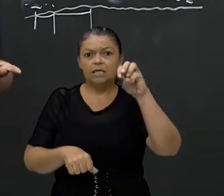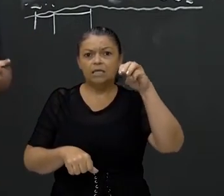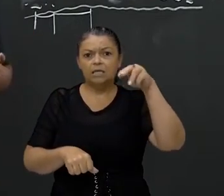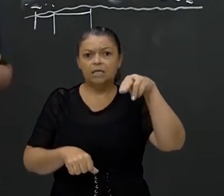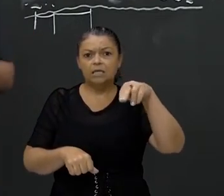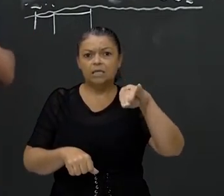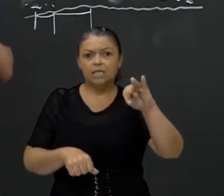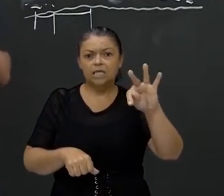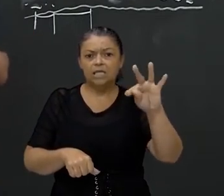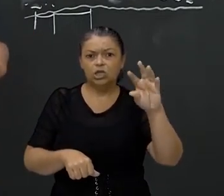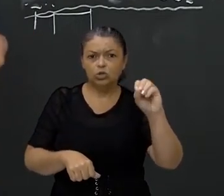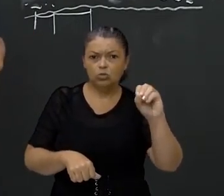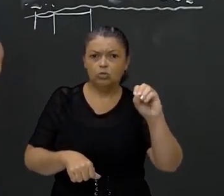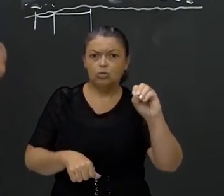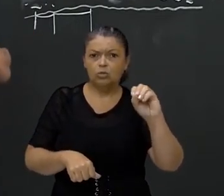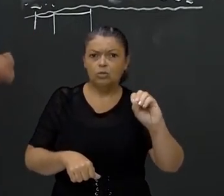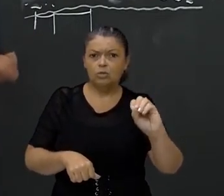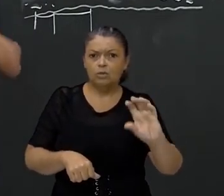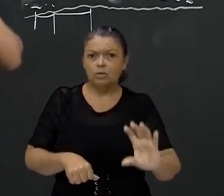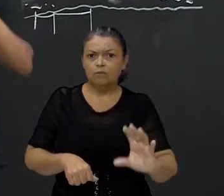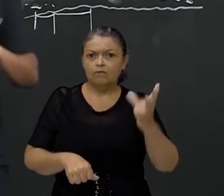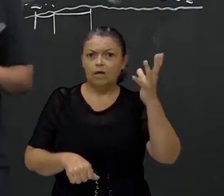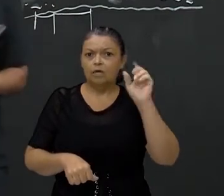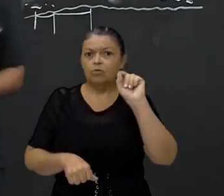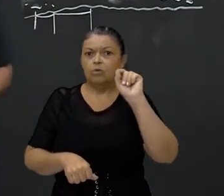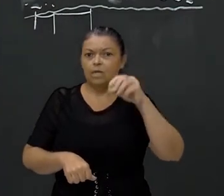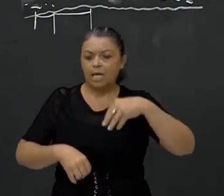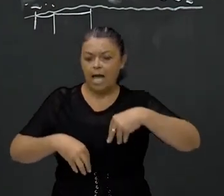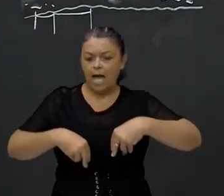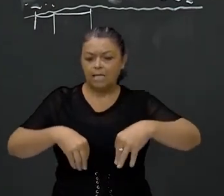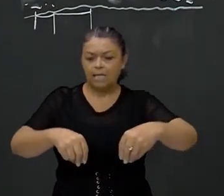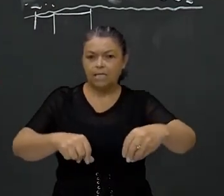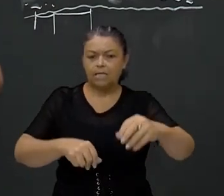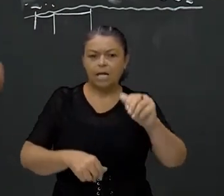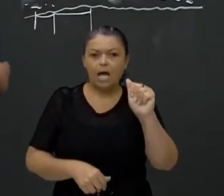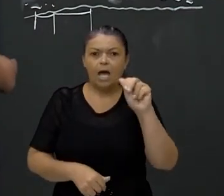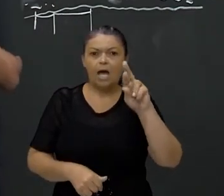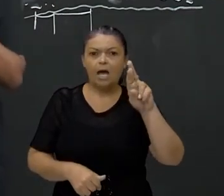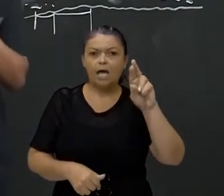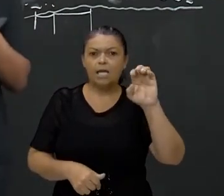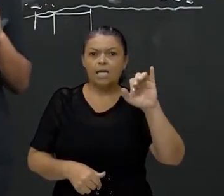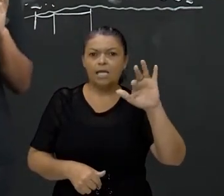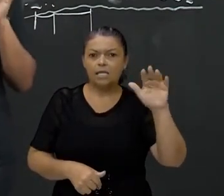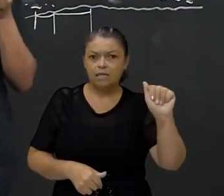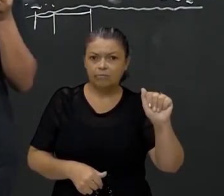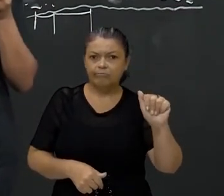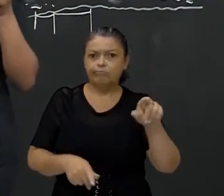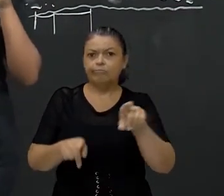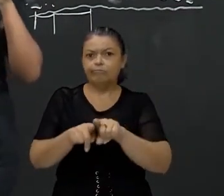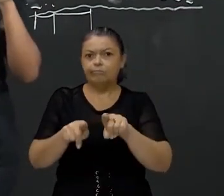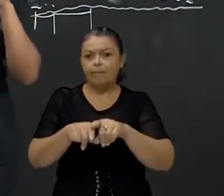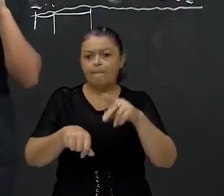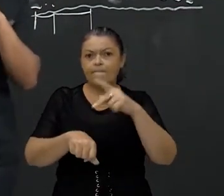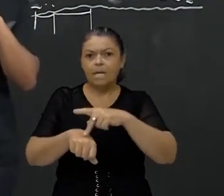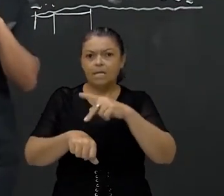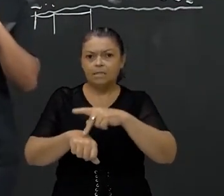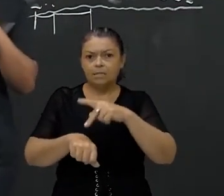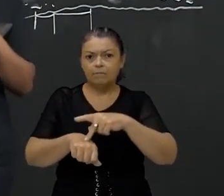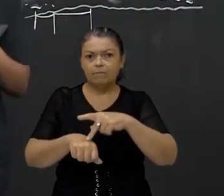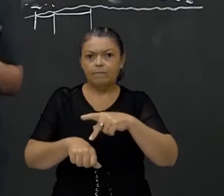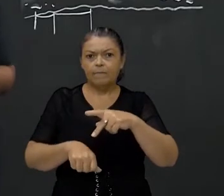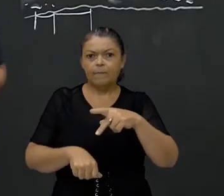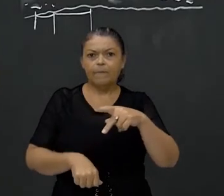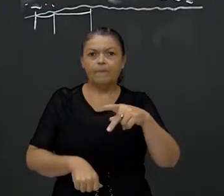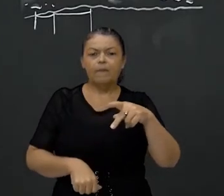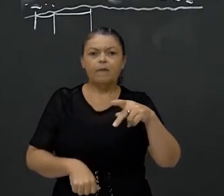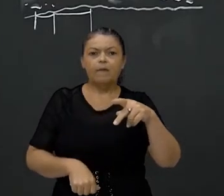origem aí à areia. É um deles. E sabe um outro que você com certeza conhece? Pedra portuguesa. Muito utilizada para